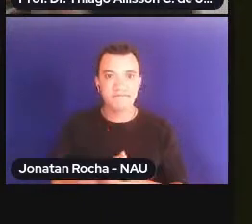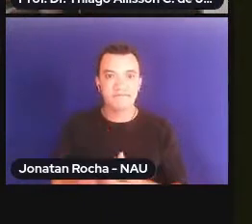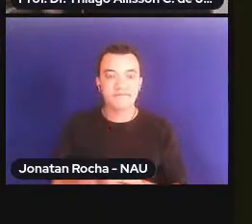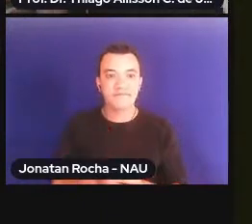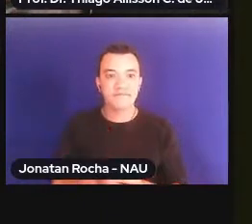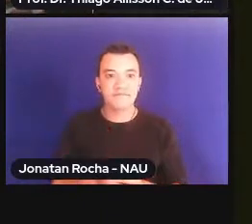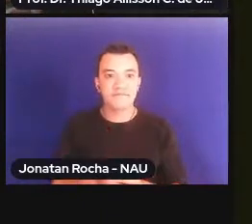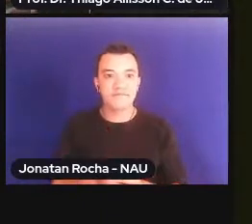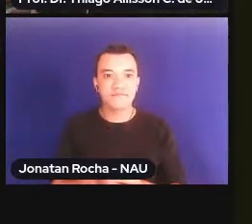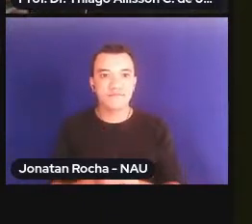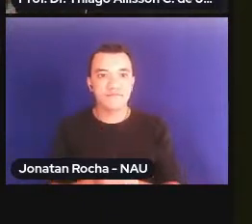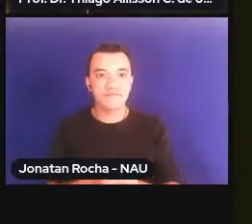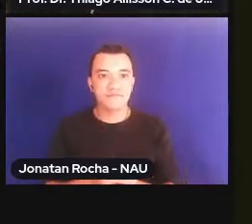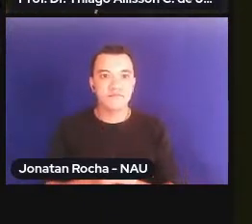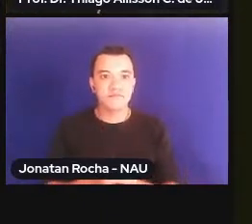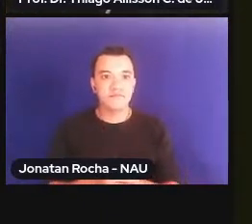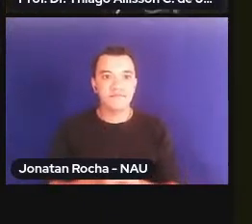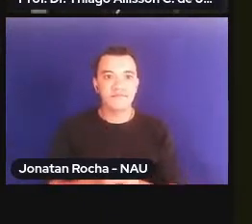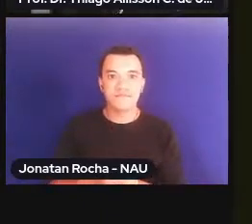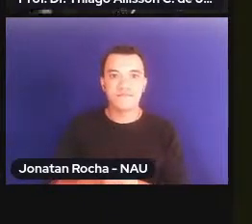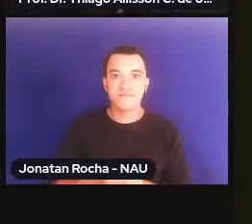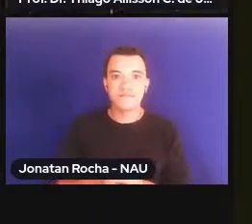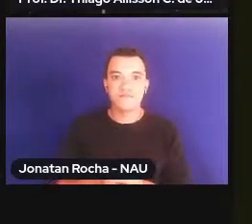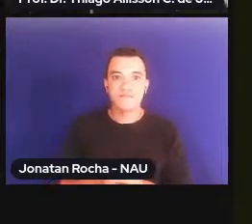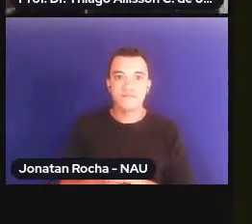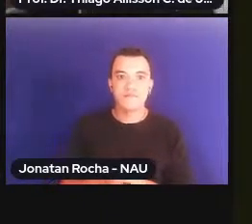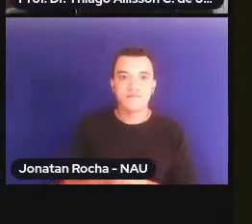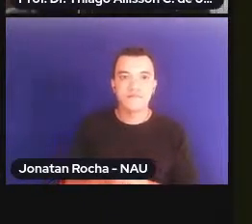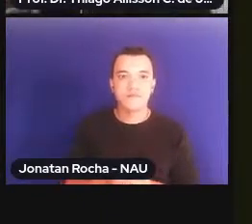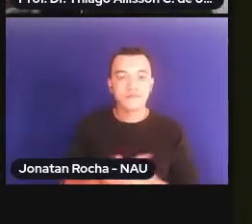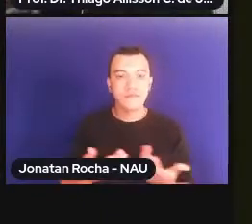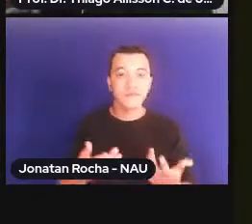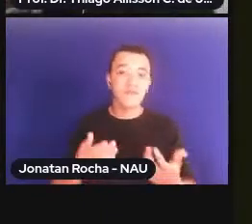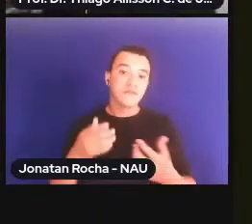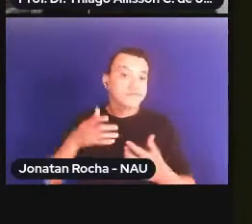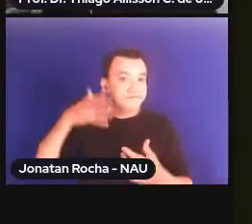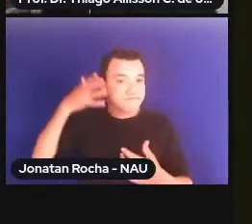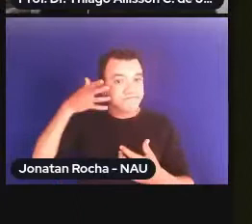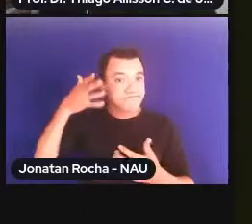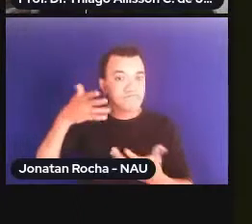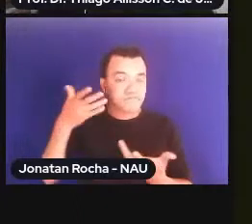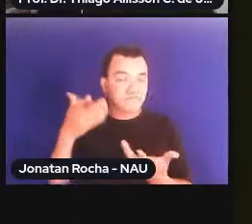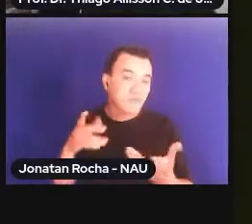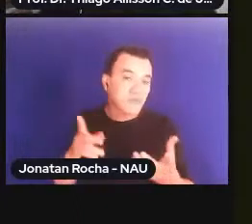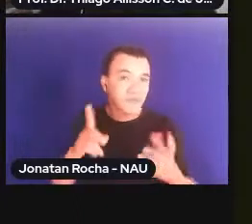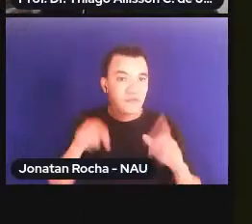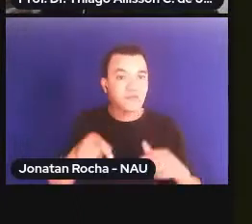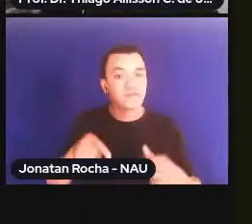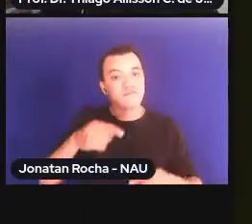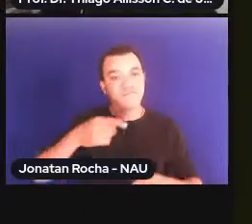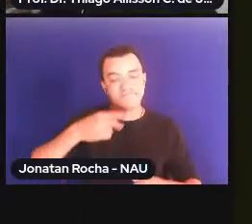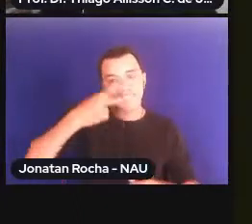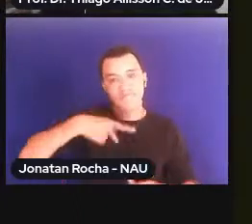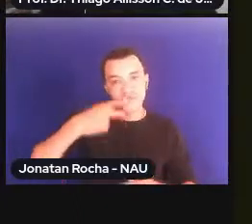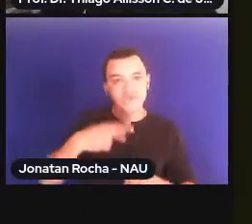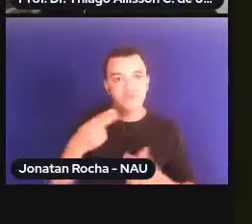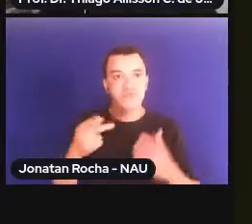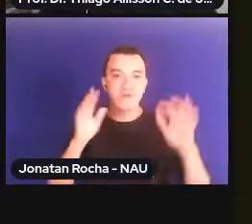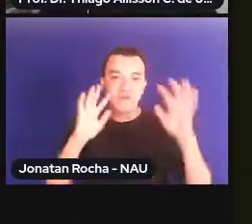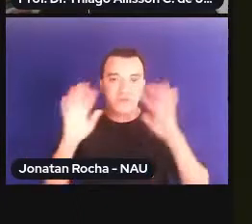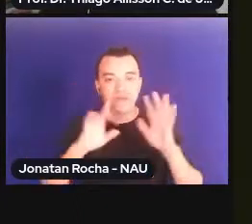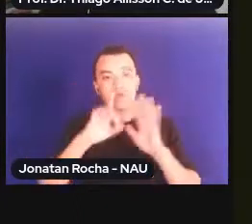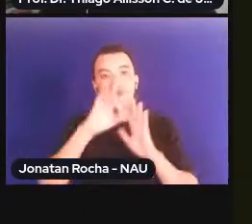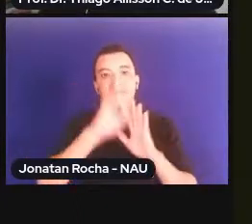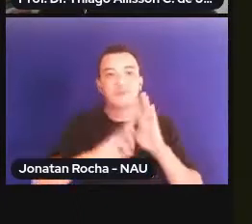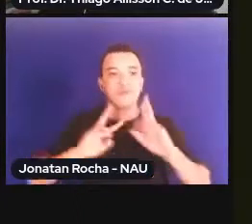meu lugar da fala é o lugar de alguém que reflete, pensa em direitos humanos e também milita na área, não é? Então, ao mesmo tempo, como